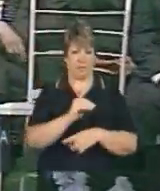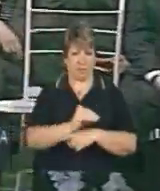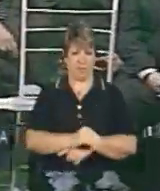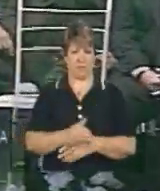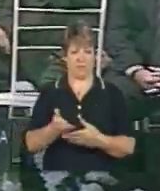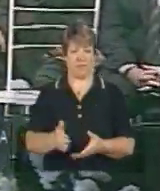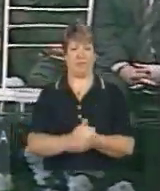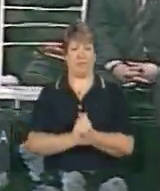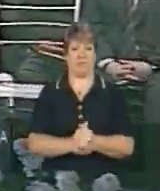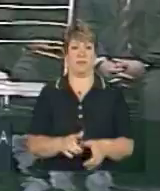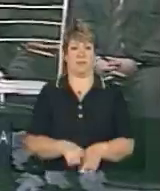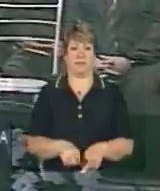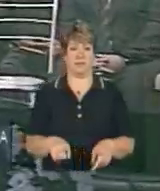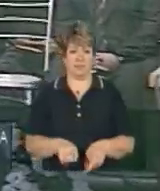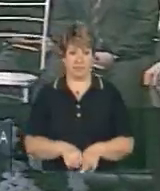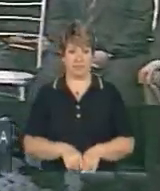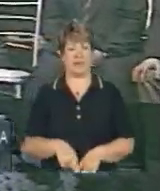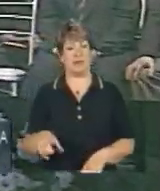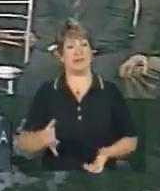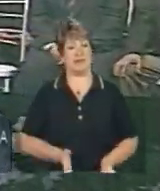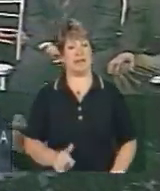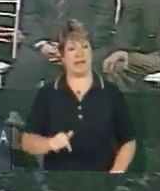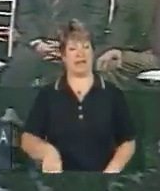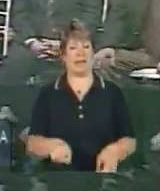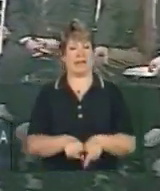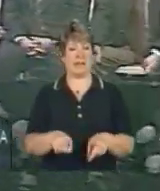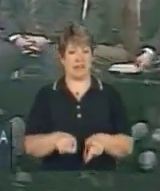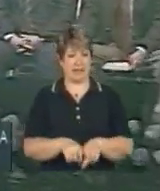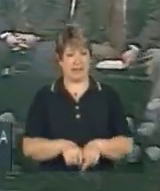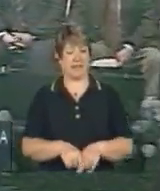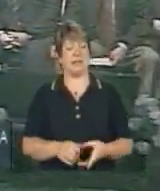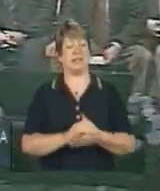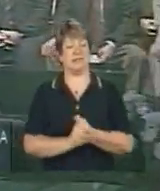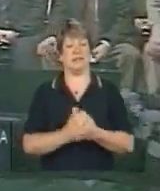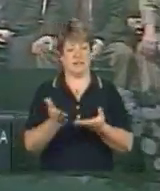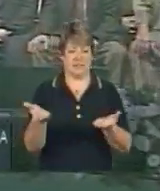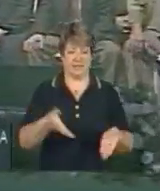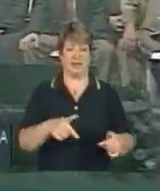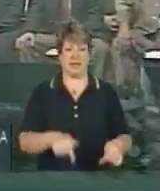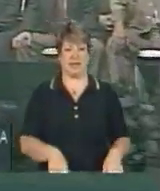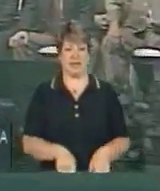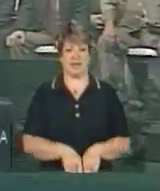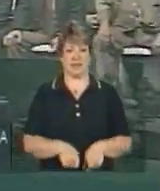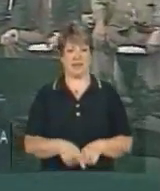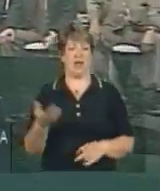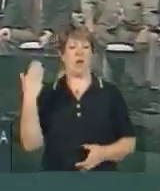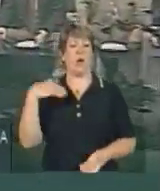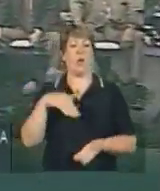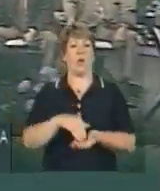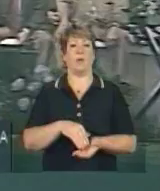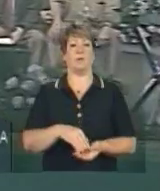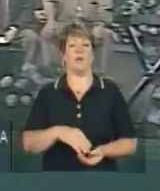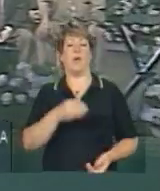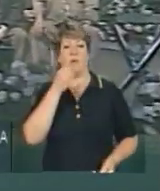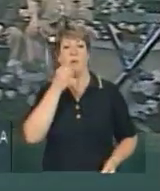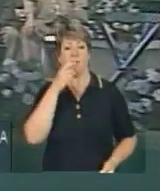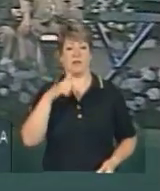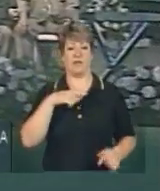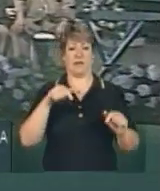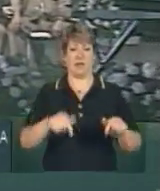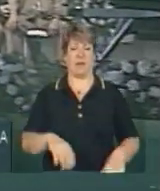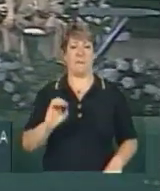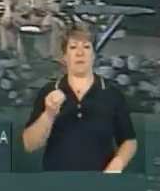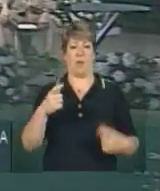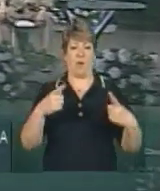Ribeiro Filho, Gaúcho, e saudar sua presença nesse ato, na última oportunidade que estivemos no ato público aqui em